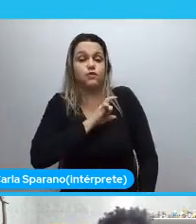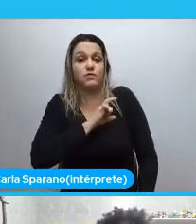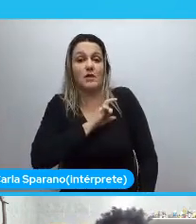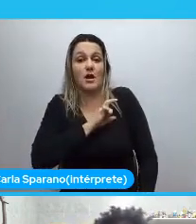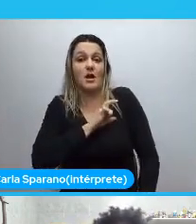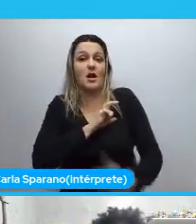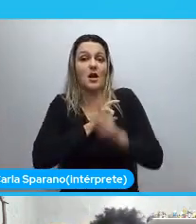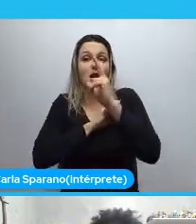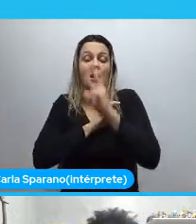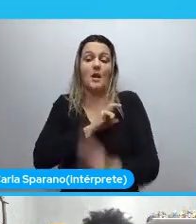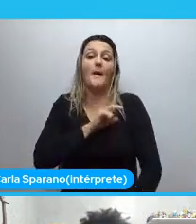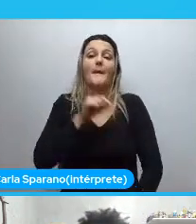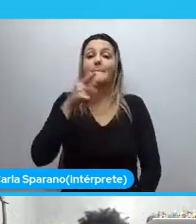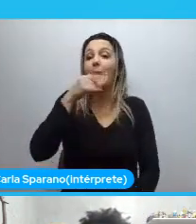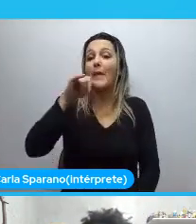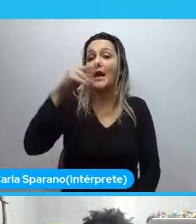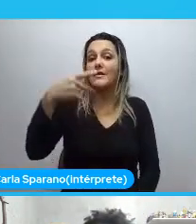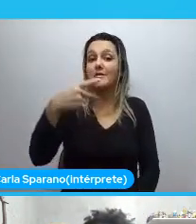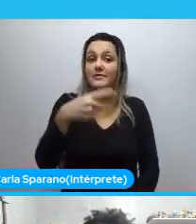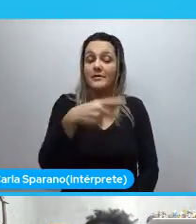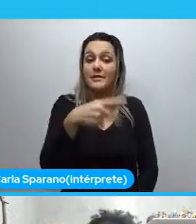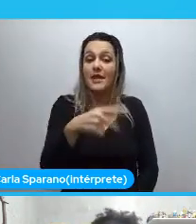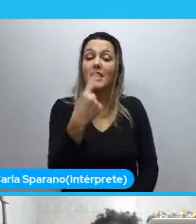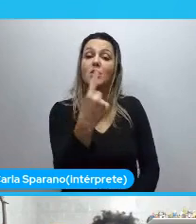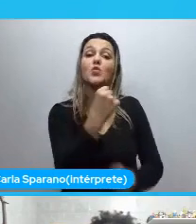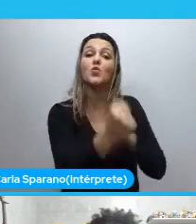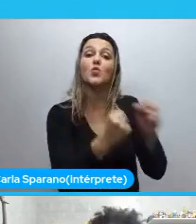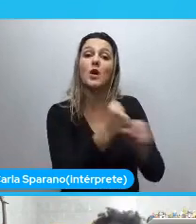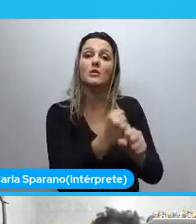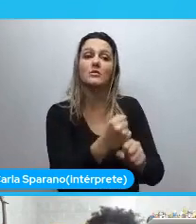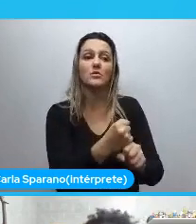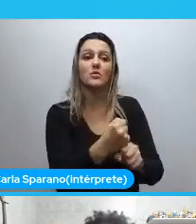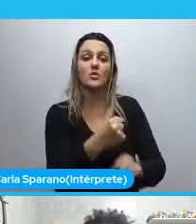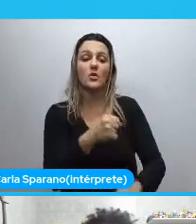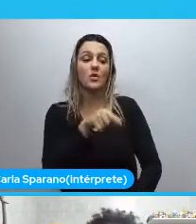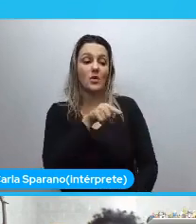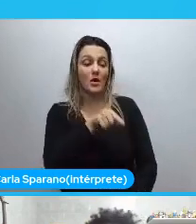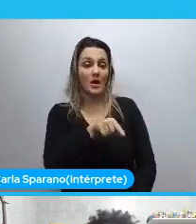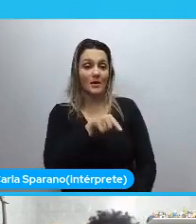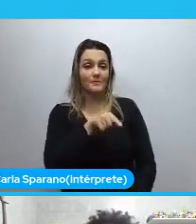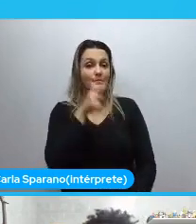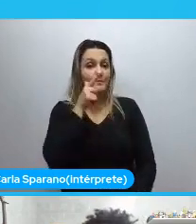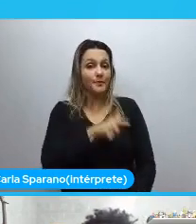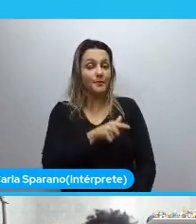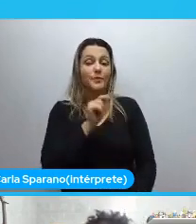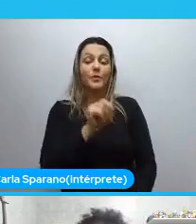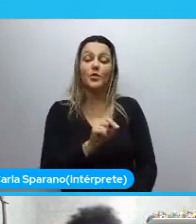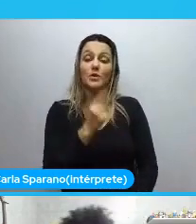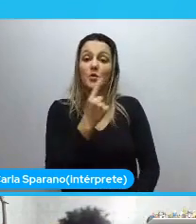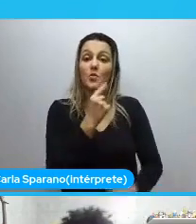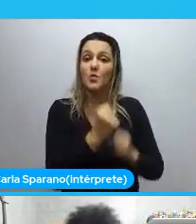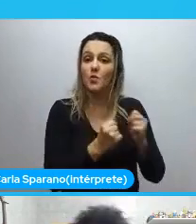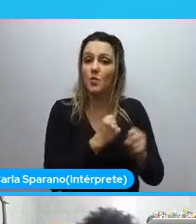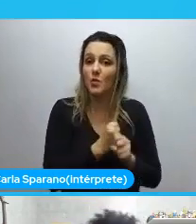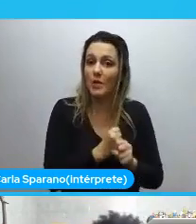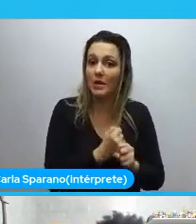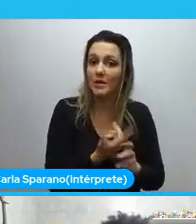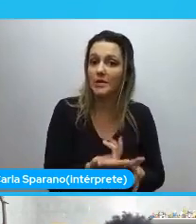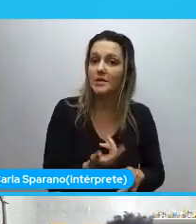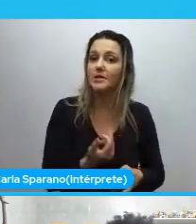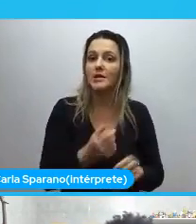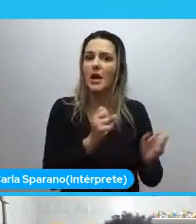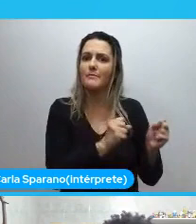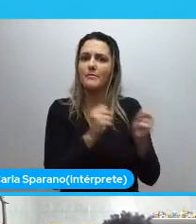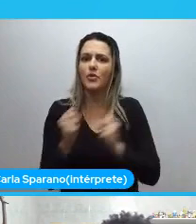E aí. Quando ele. Ele trouxe uma fala. Dizendo que. Ele queria que outras pessoas. Também conseguissem. E vissem que é possível. Isso. É um verdadeiro